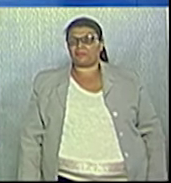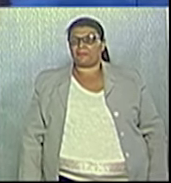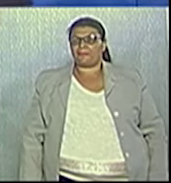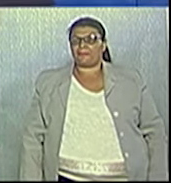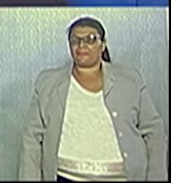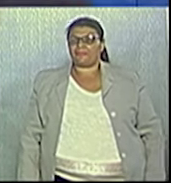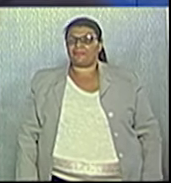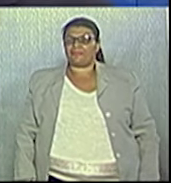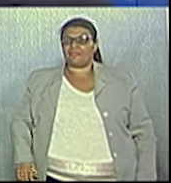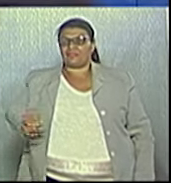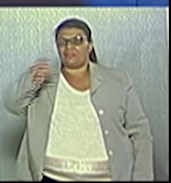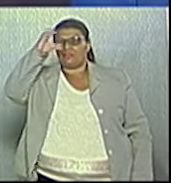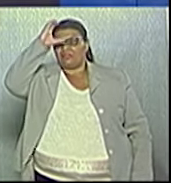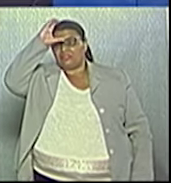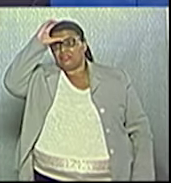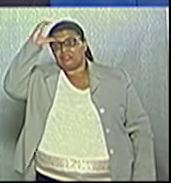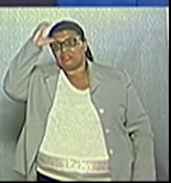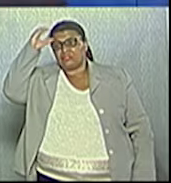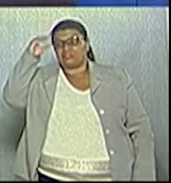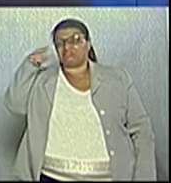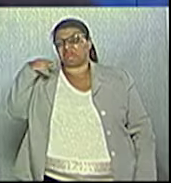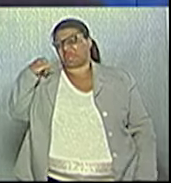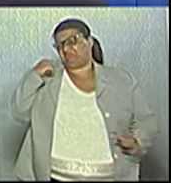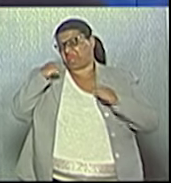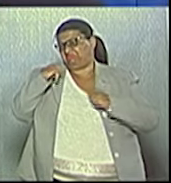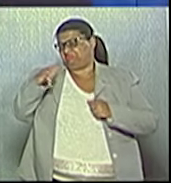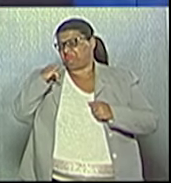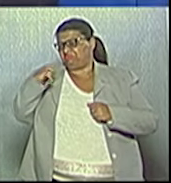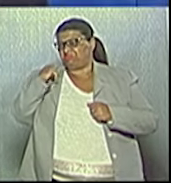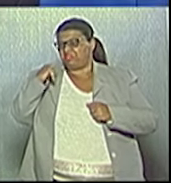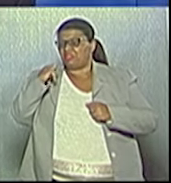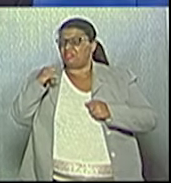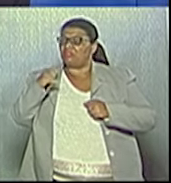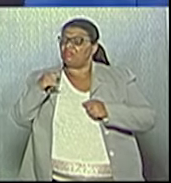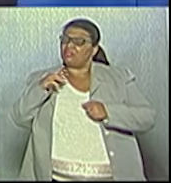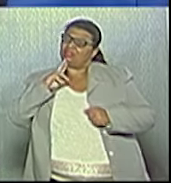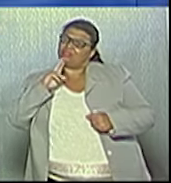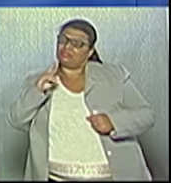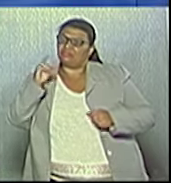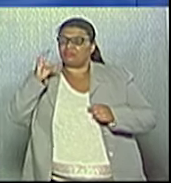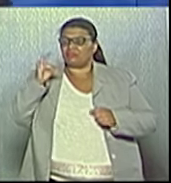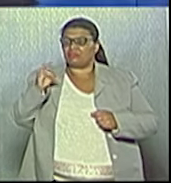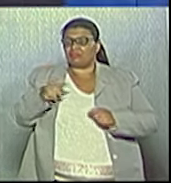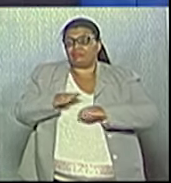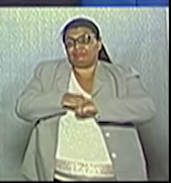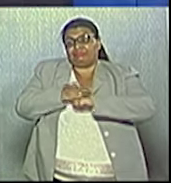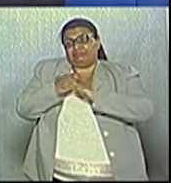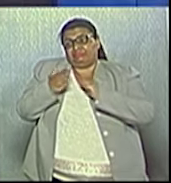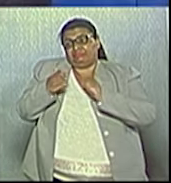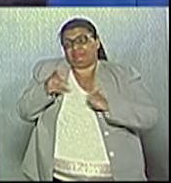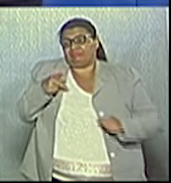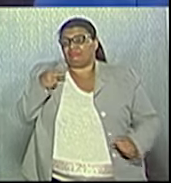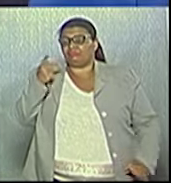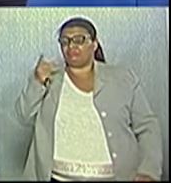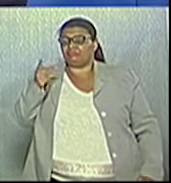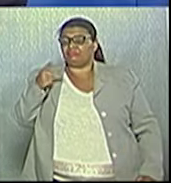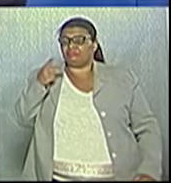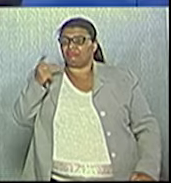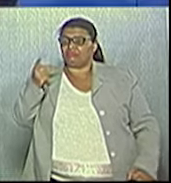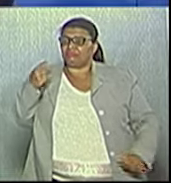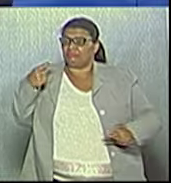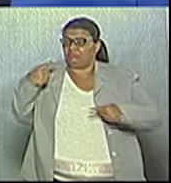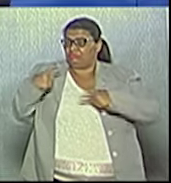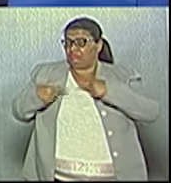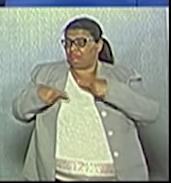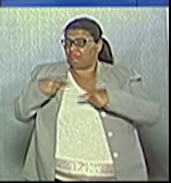Mota. Candidato, na hora de você falar, você pode me fazer a pergunta direto, que eu te respondo. Mas deixa eu te falar. Desafio